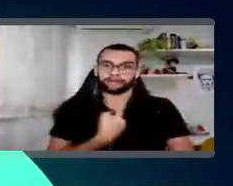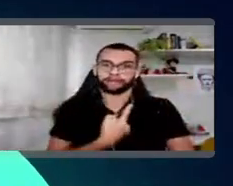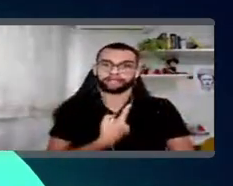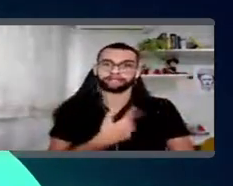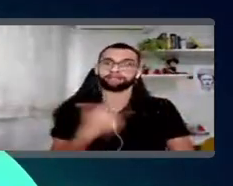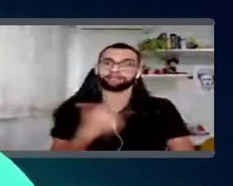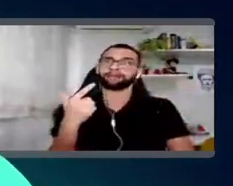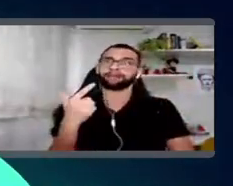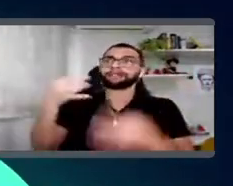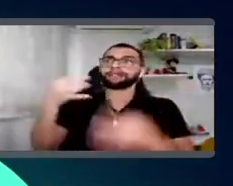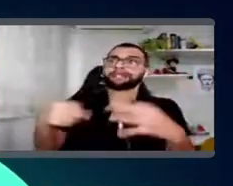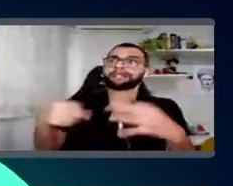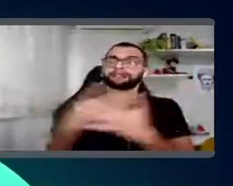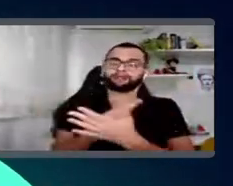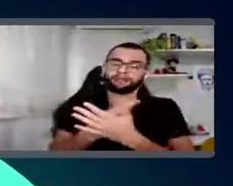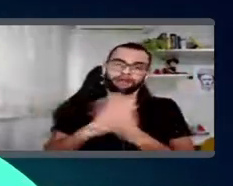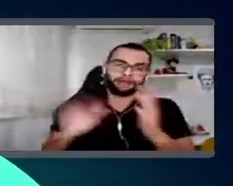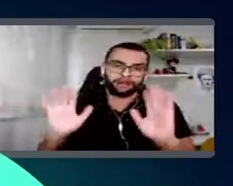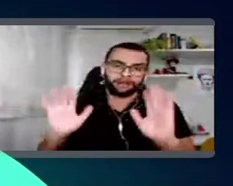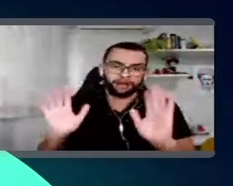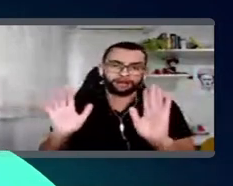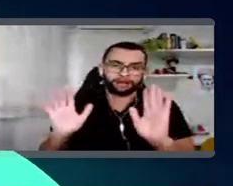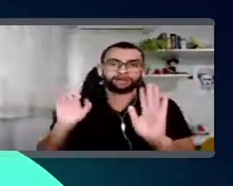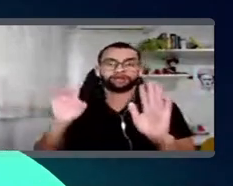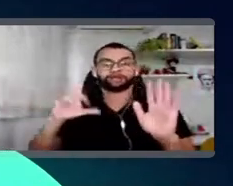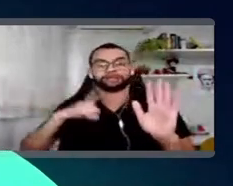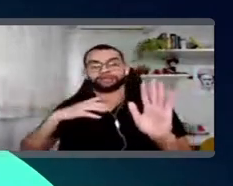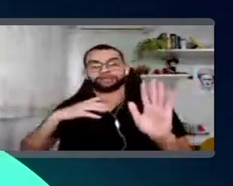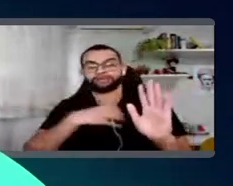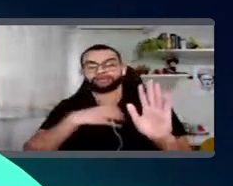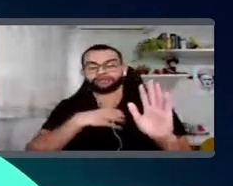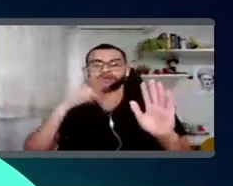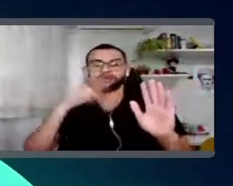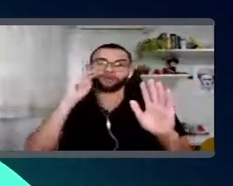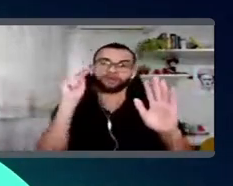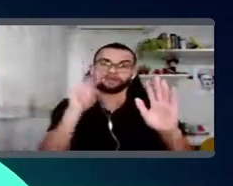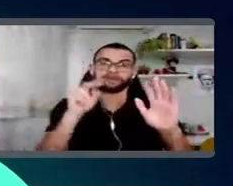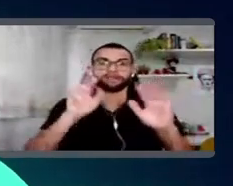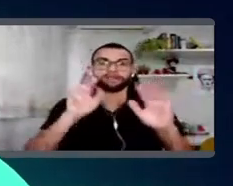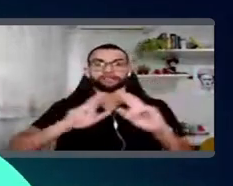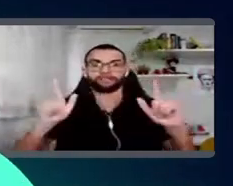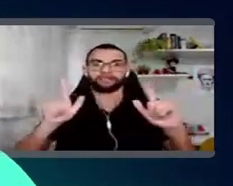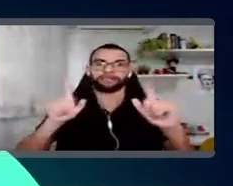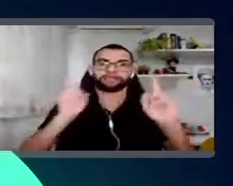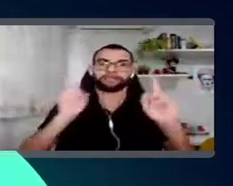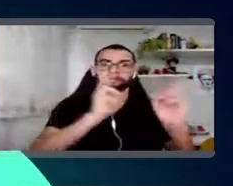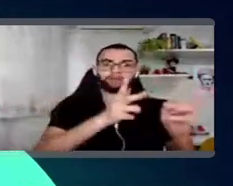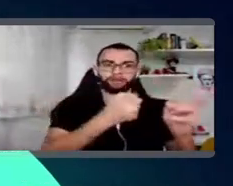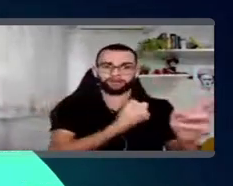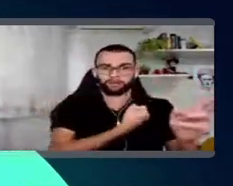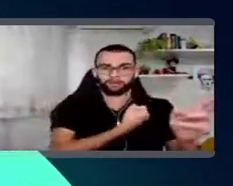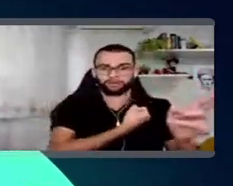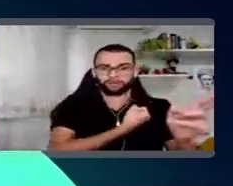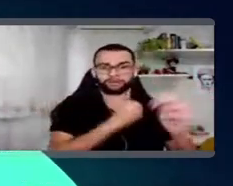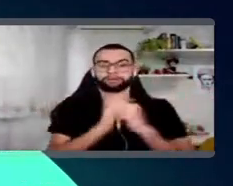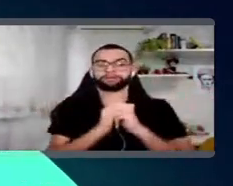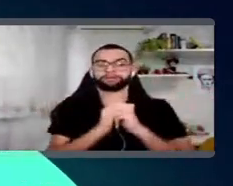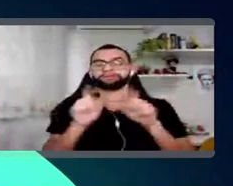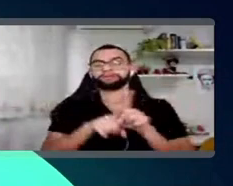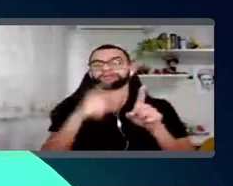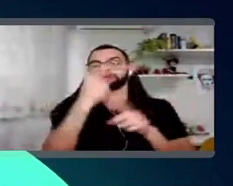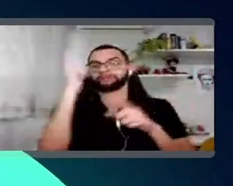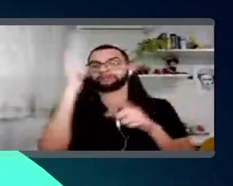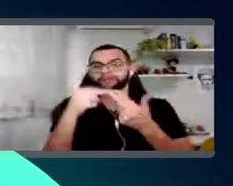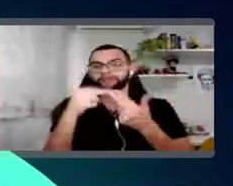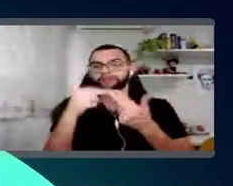e errado. Tem apenas visões diferentes e maneiras diferentes de você ver uma mesma métrica, tá? Um outro caso de uso que a gente ajuda muito